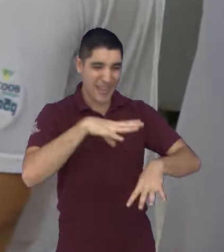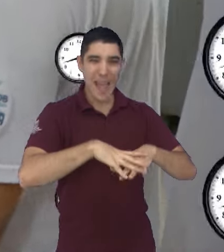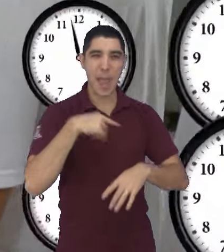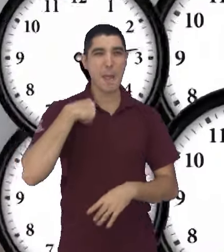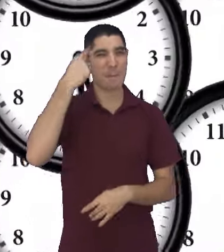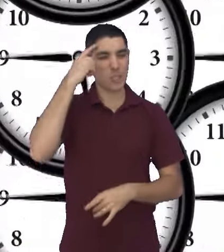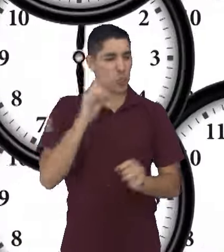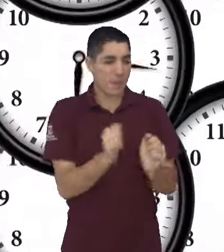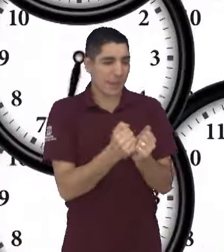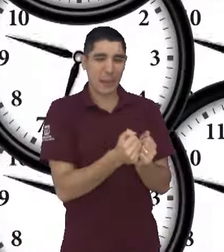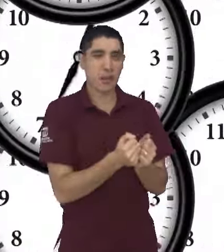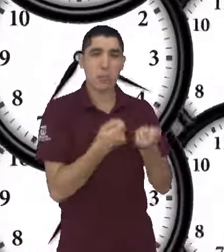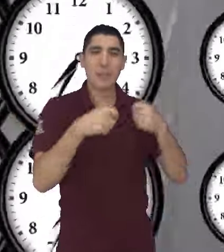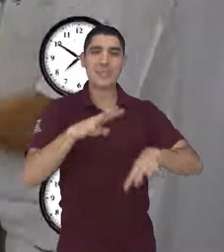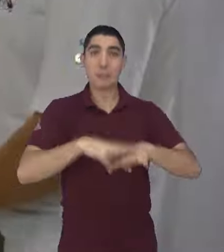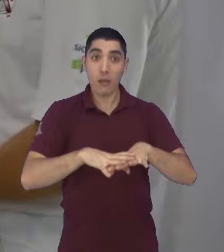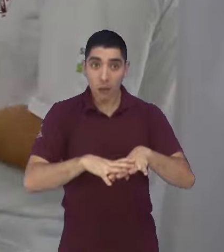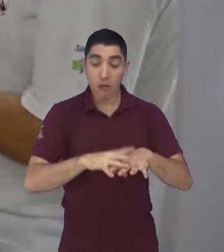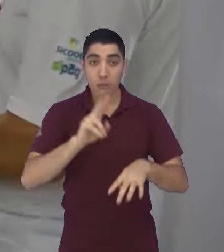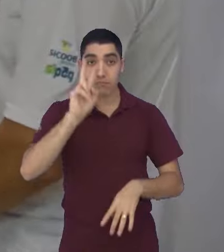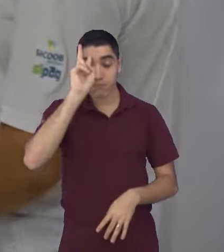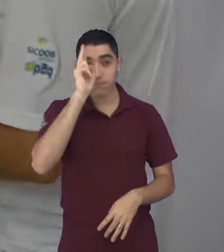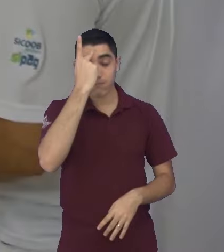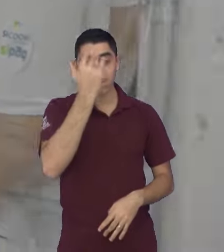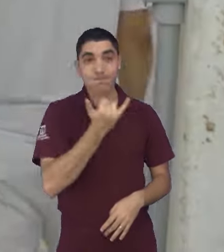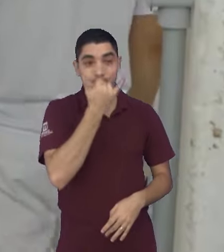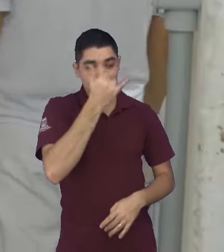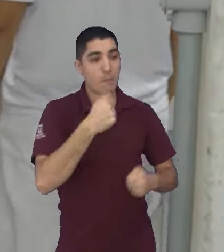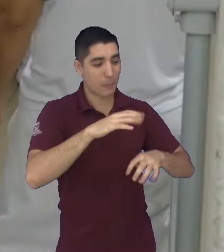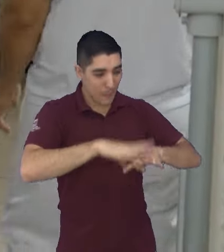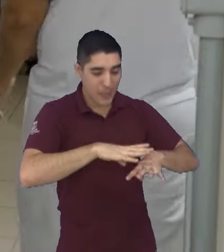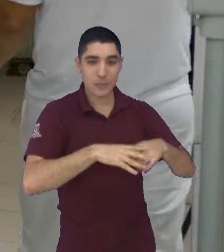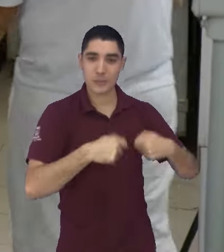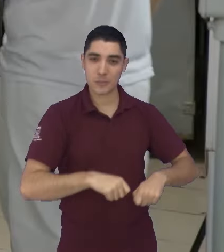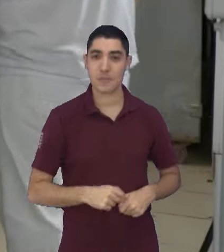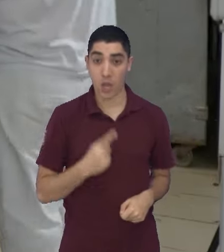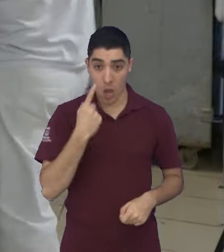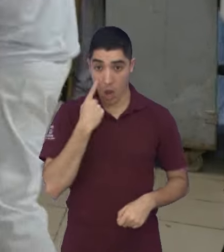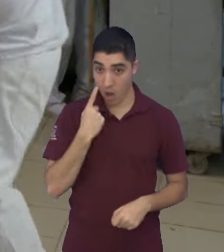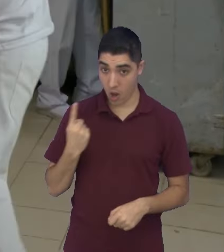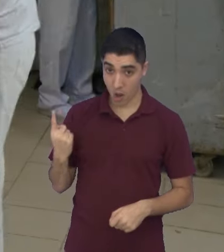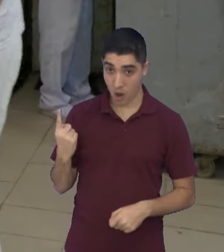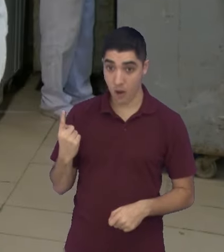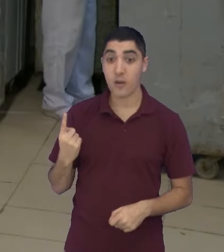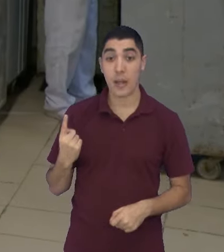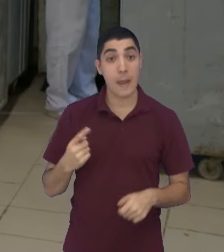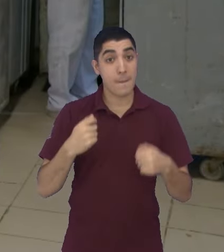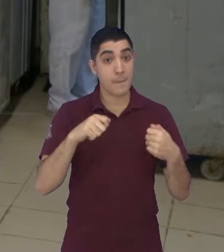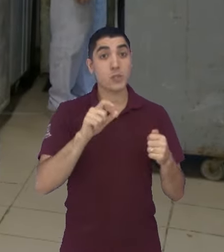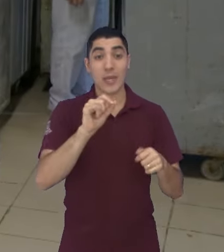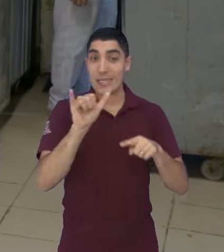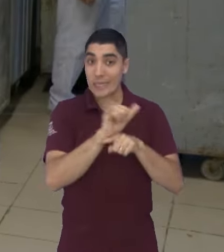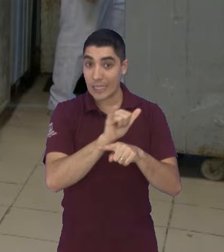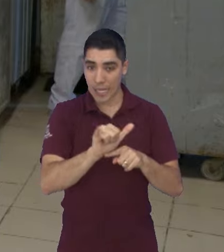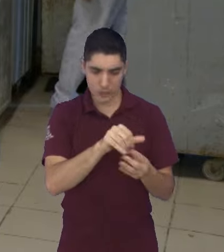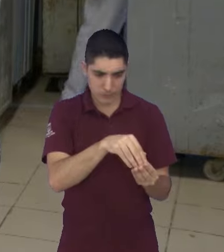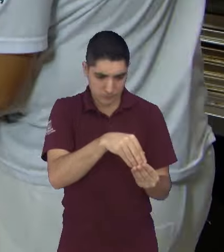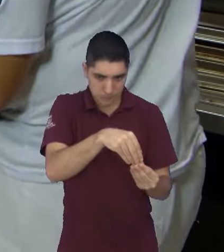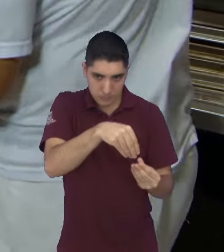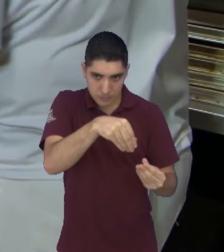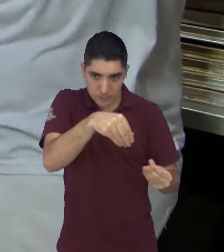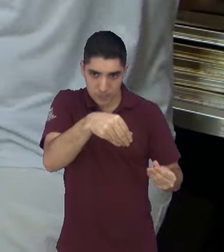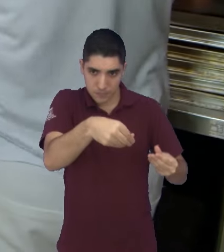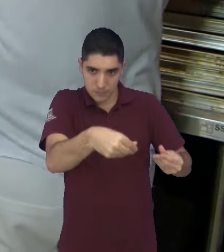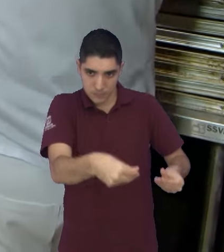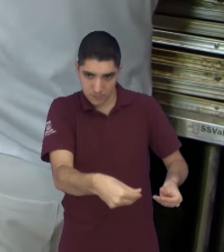precisar fazer matemática, um por um eu vou passar os pãezinhos. Tem uma técnica aqui também, ó, tem que puxar e colocar ele compridinho.